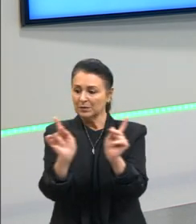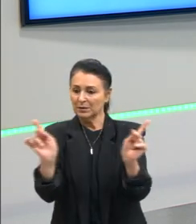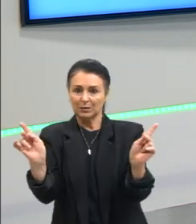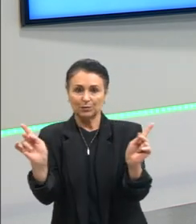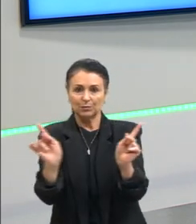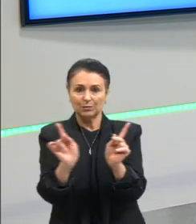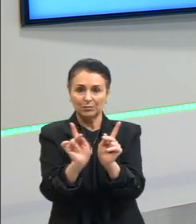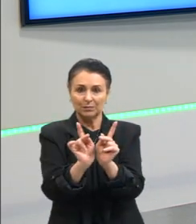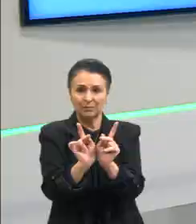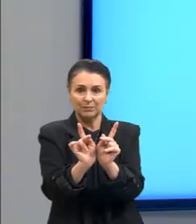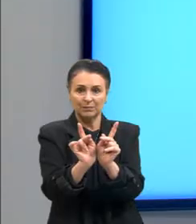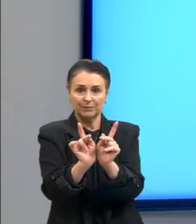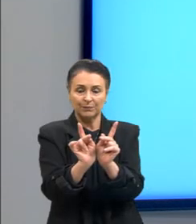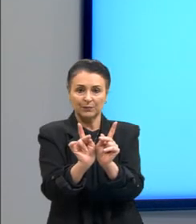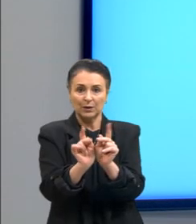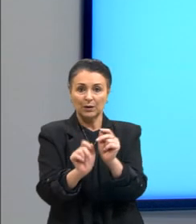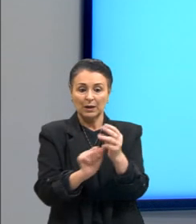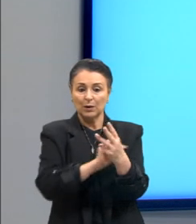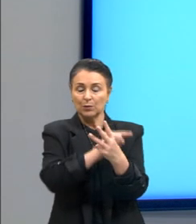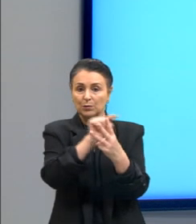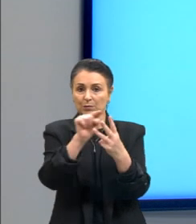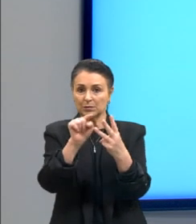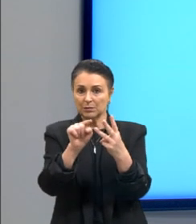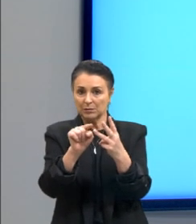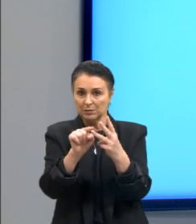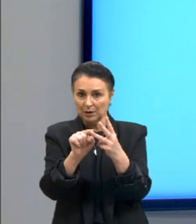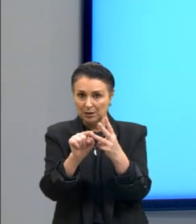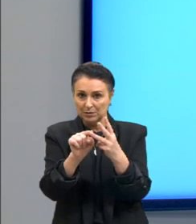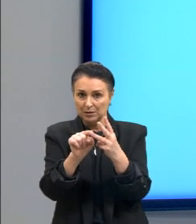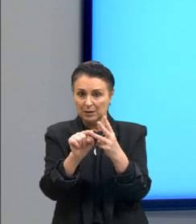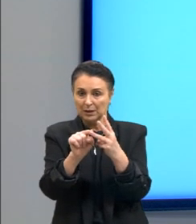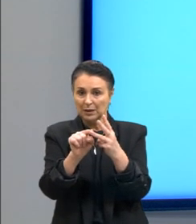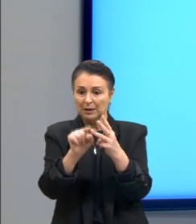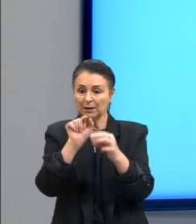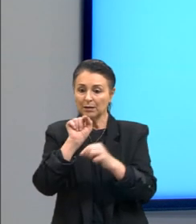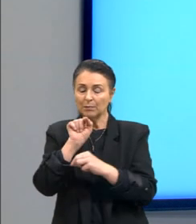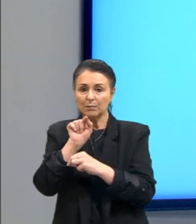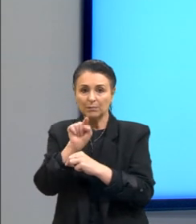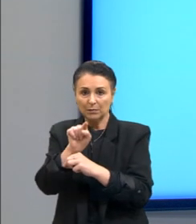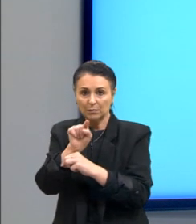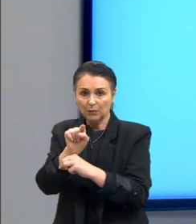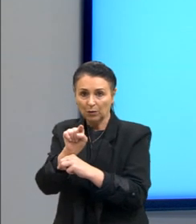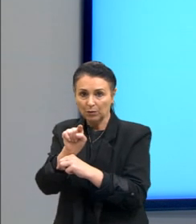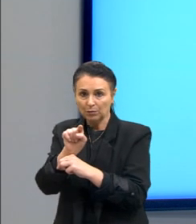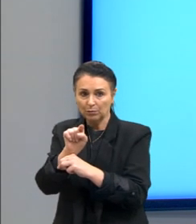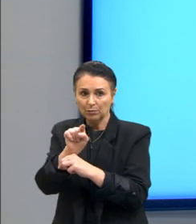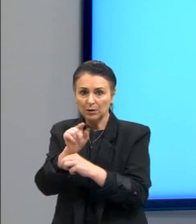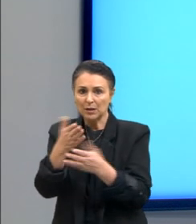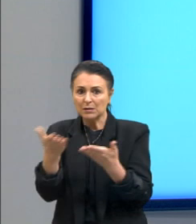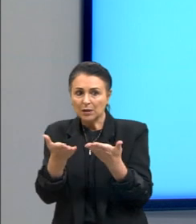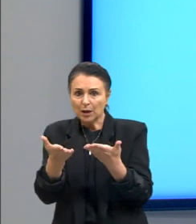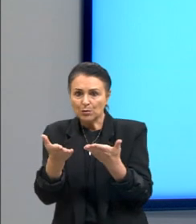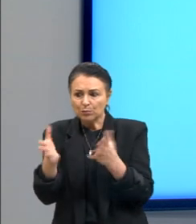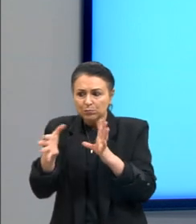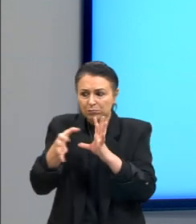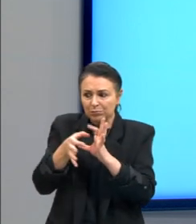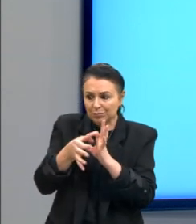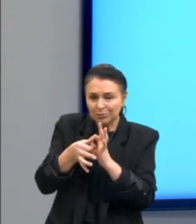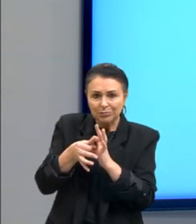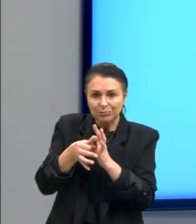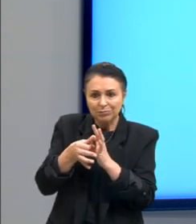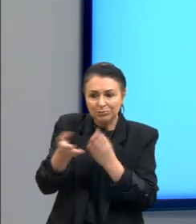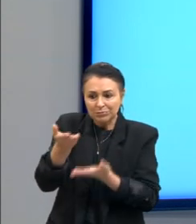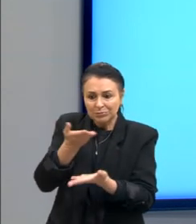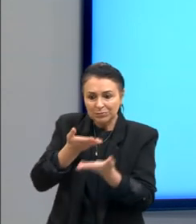esses três períodos que são separados por pontos estejam dialogando estejam juntos eles estão